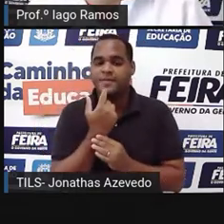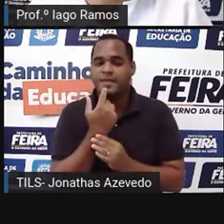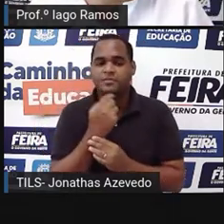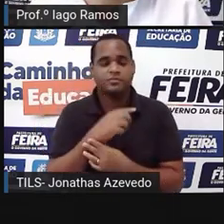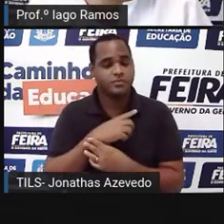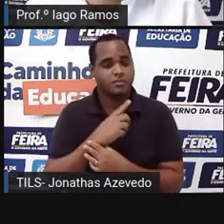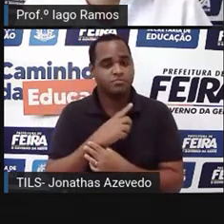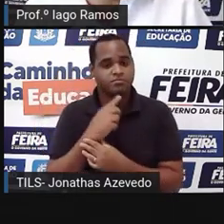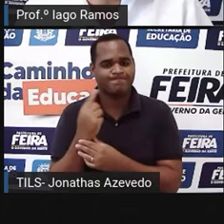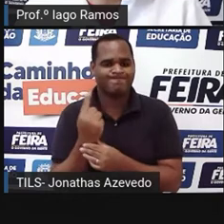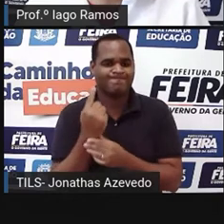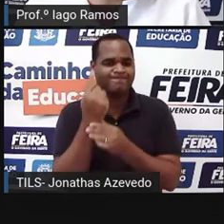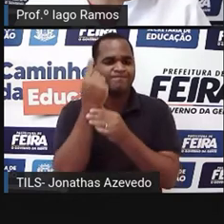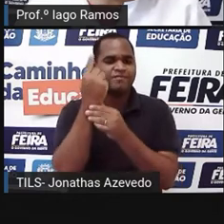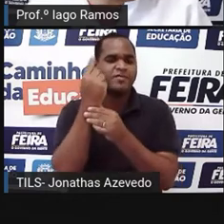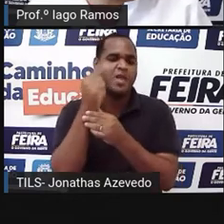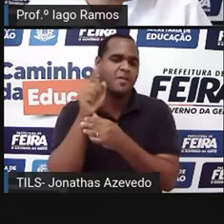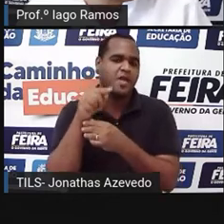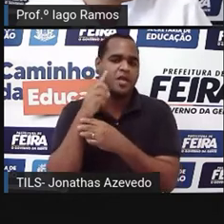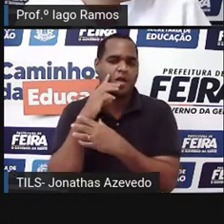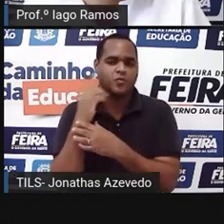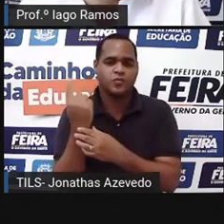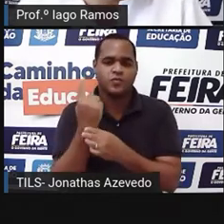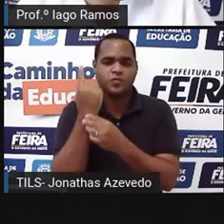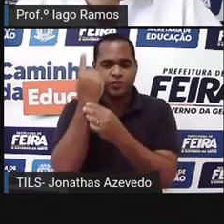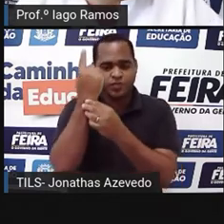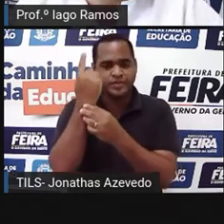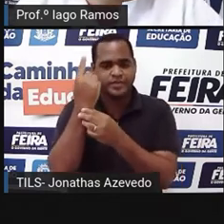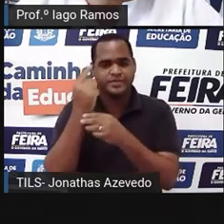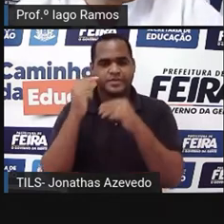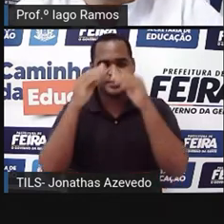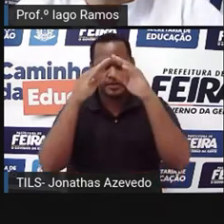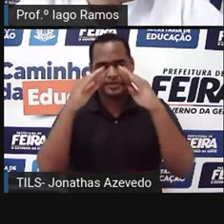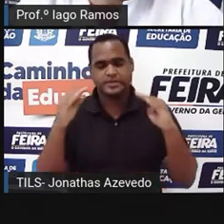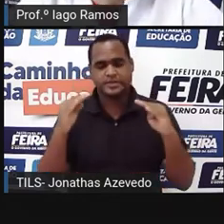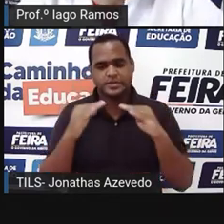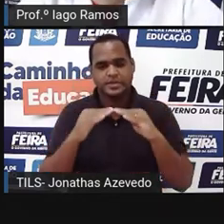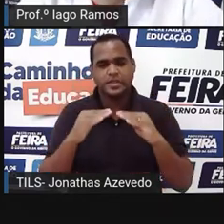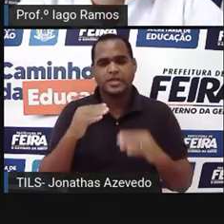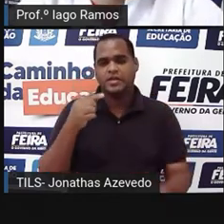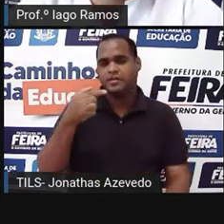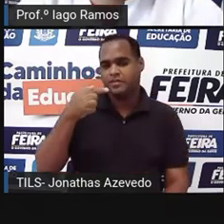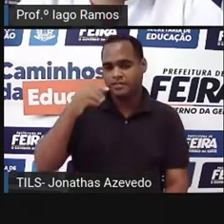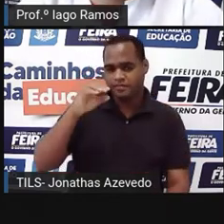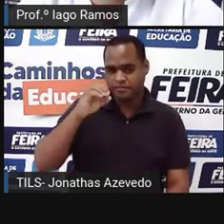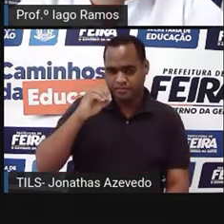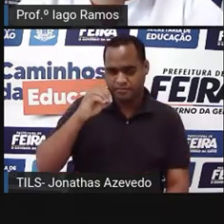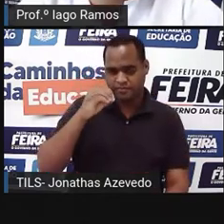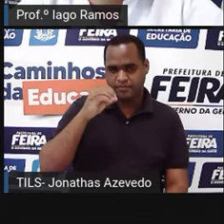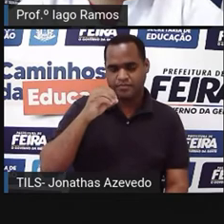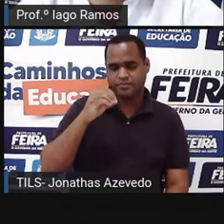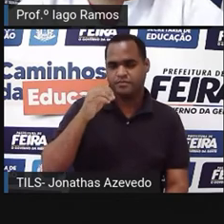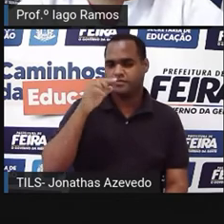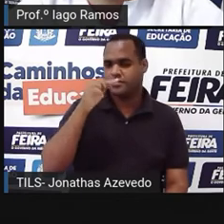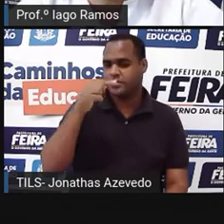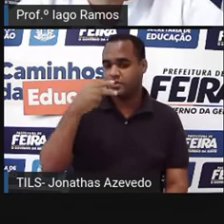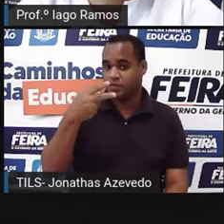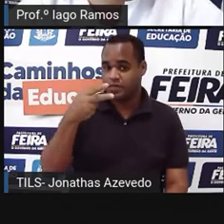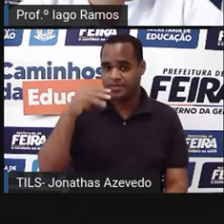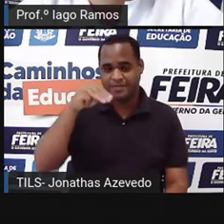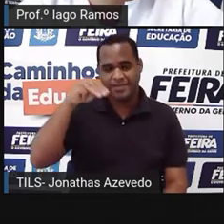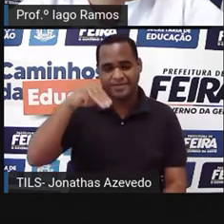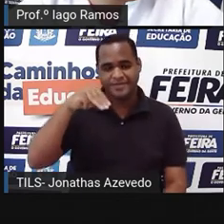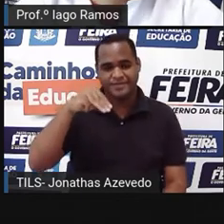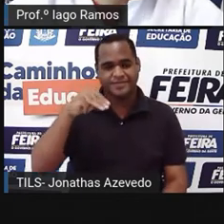fiz ali embaixo, é a altura da torre. É 72 metros, tá bom?